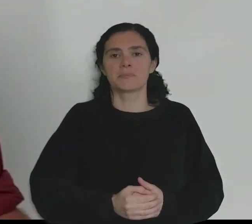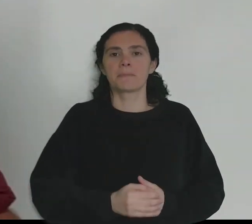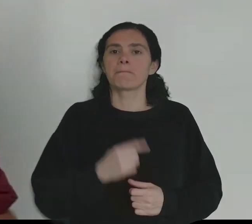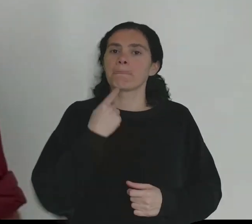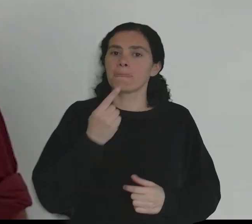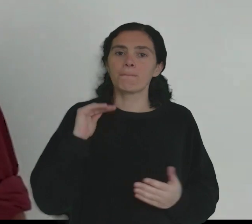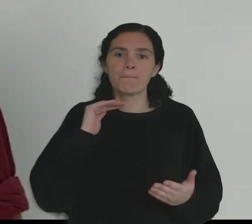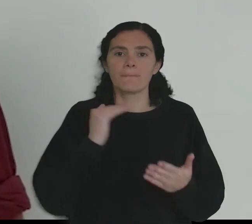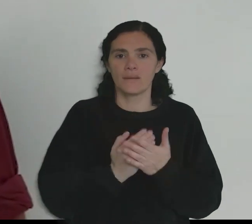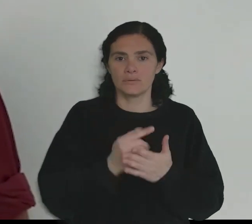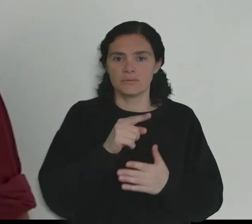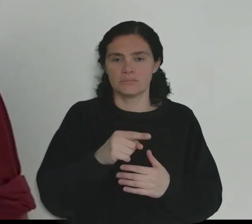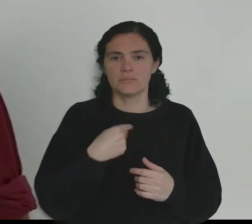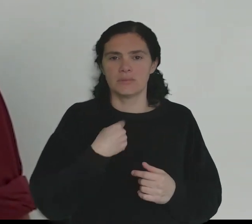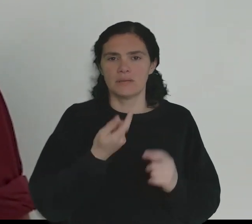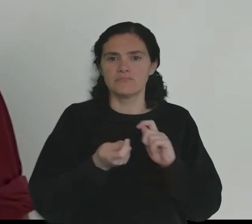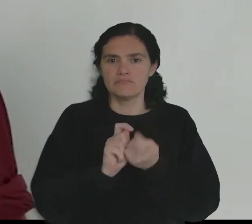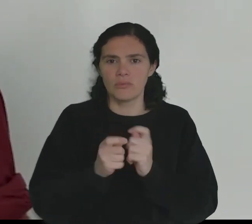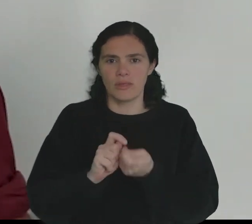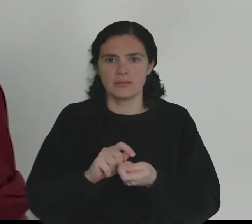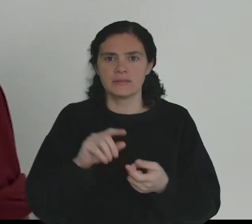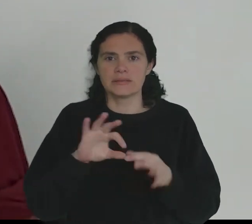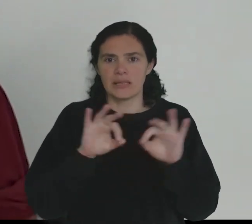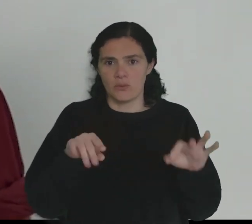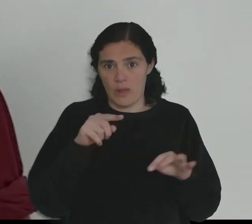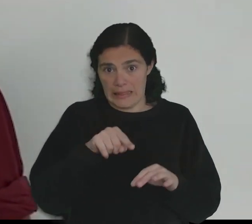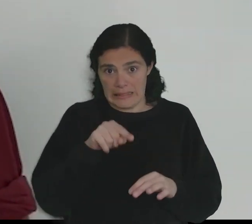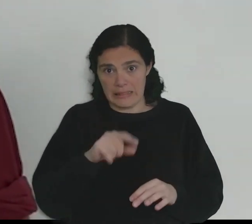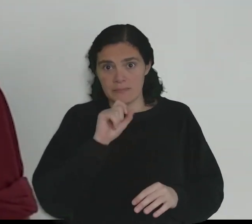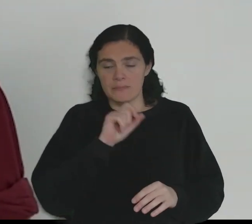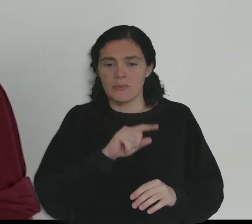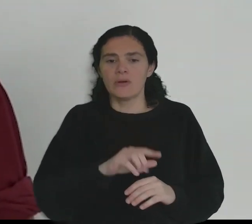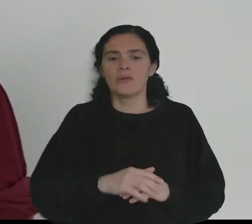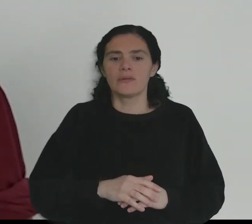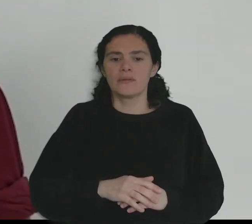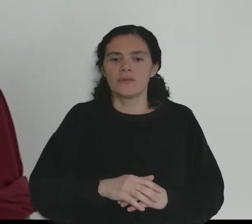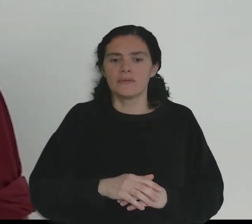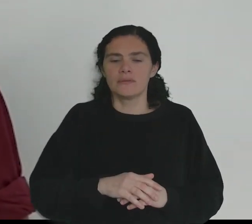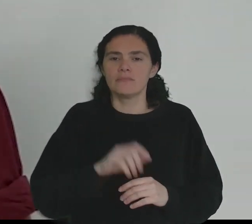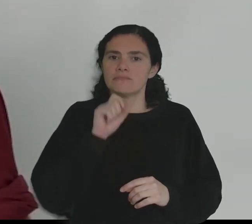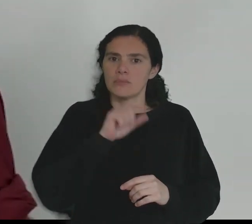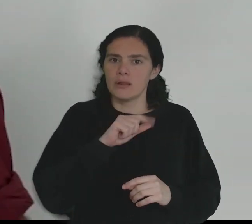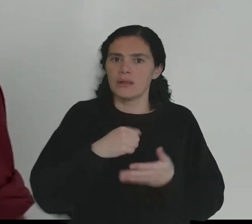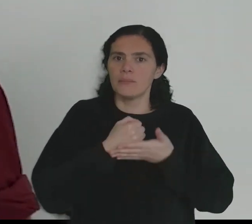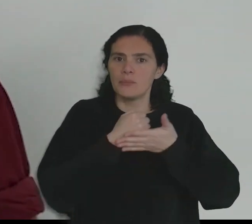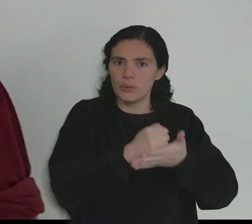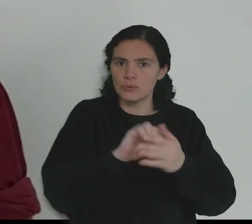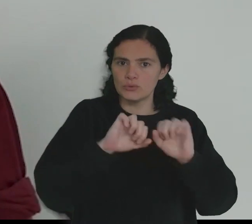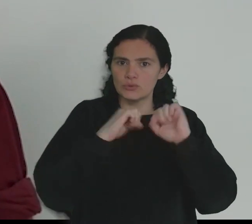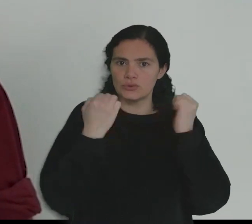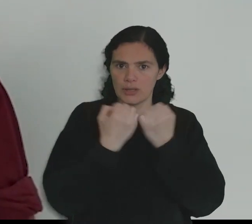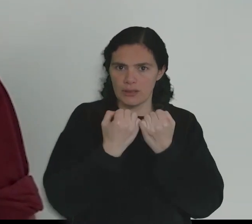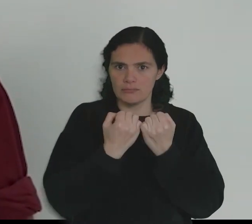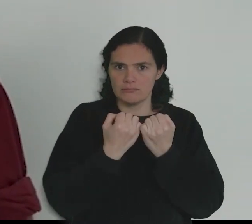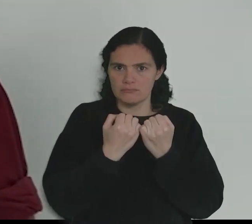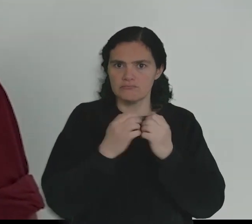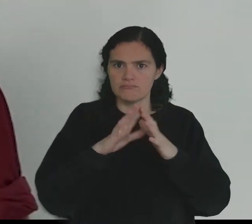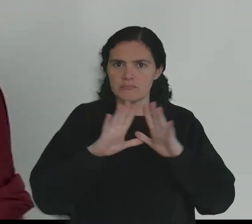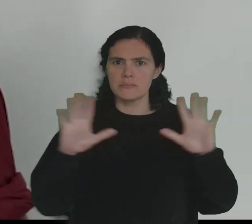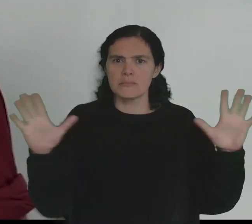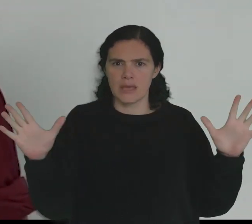Diga-se, por último, que uma alteração como esta teria, gozaria de um apoio social